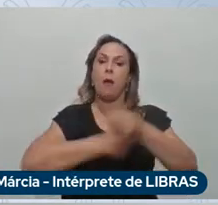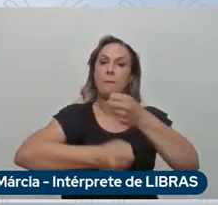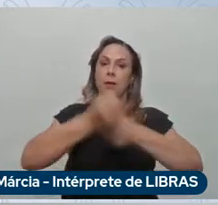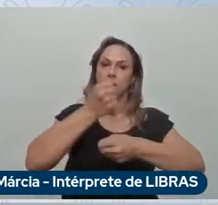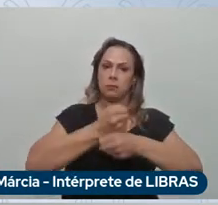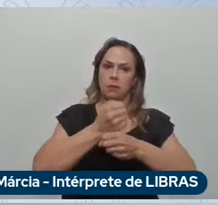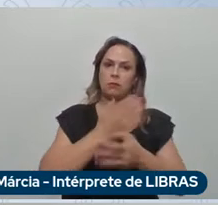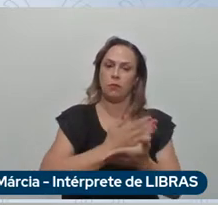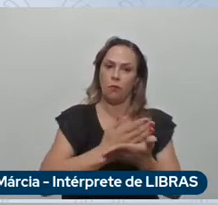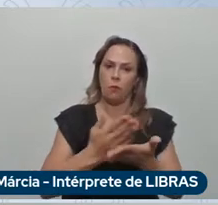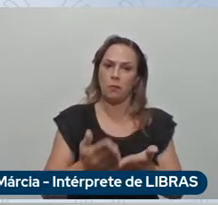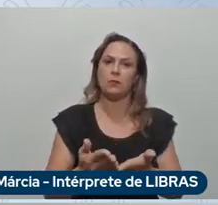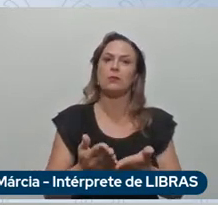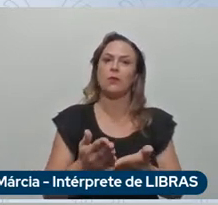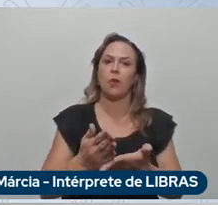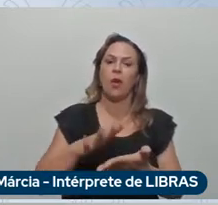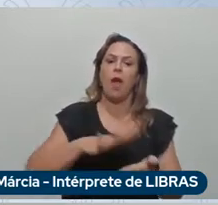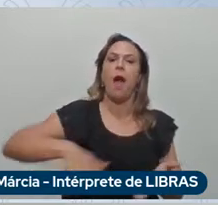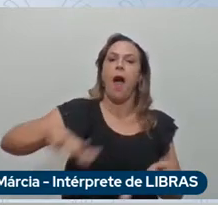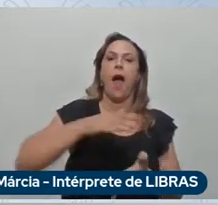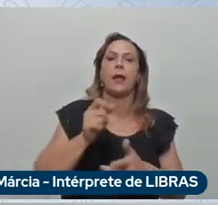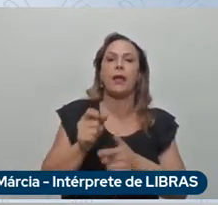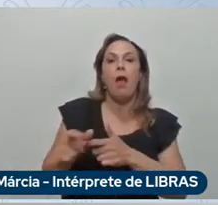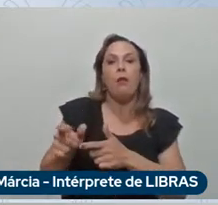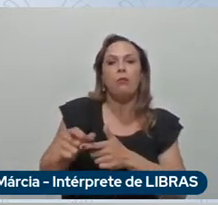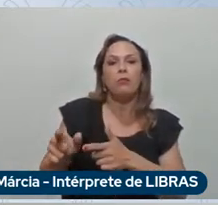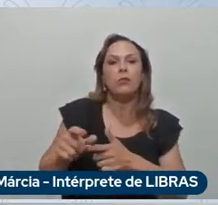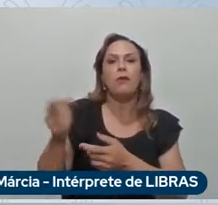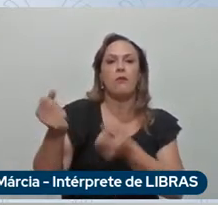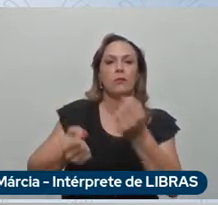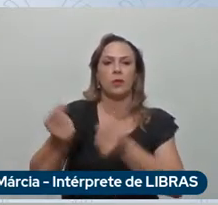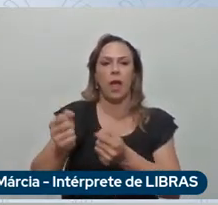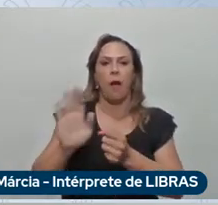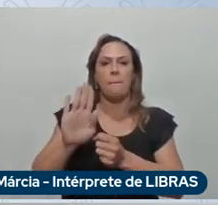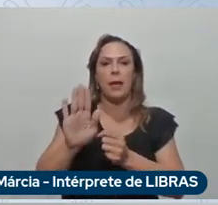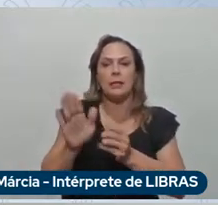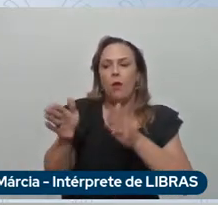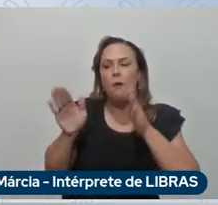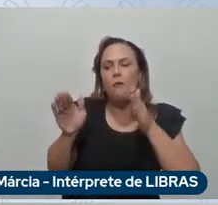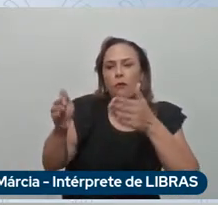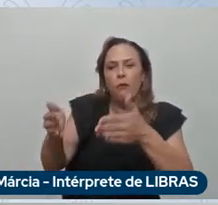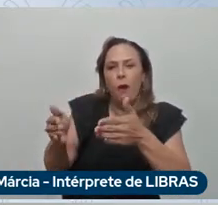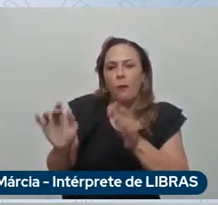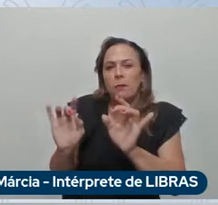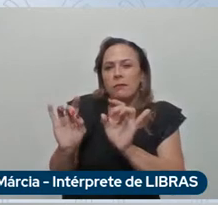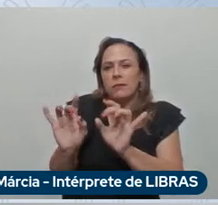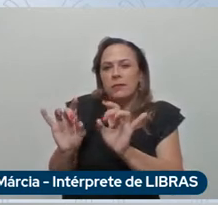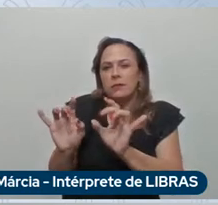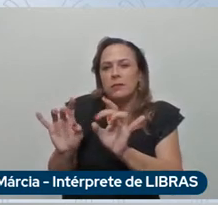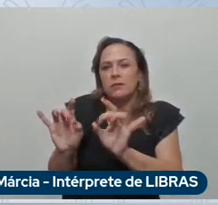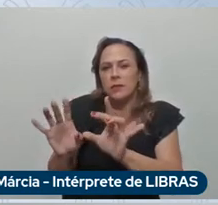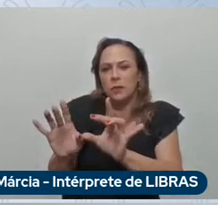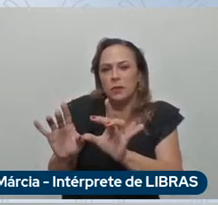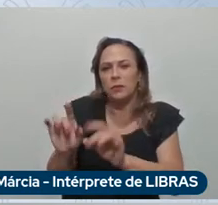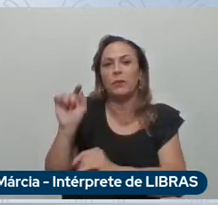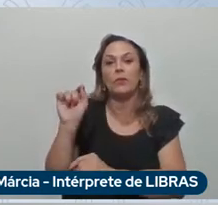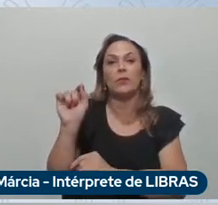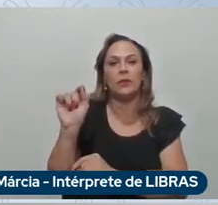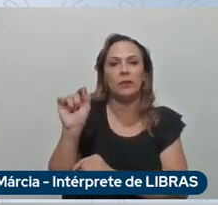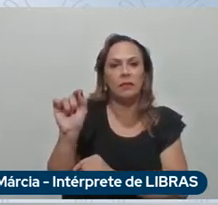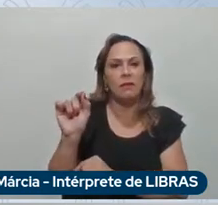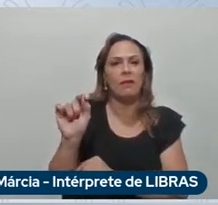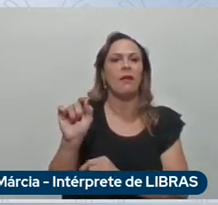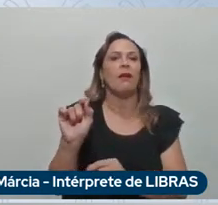aluguel de carro mas numa parte específica desse business que é o Long Term Rental ou seja